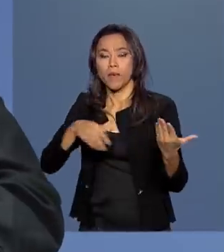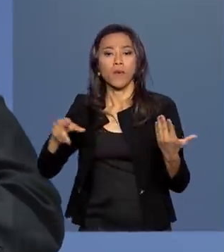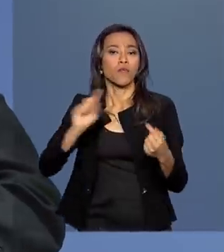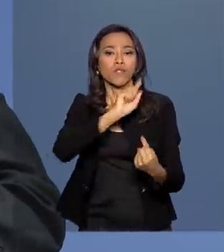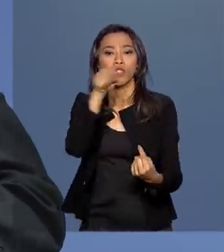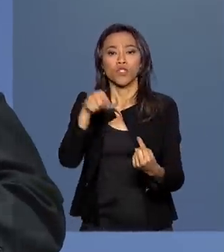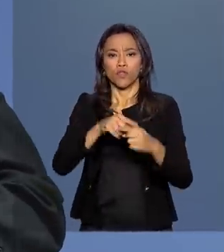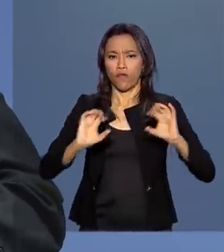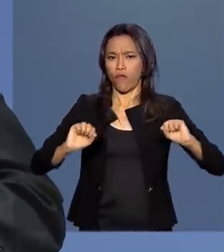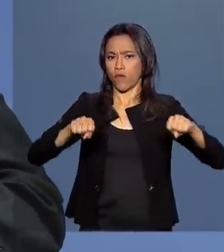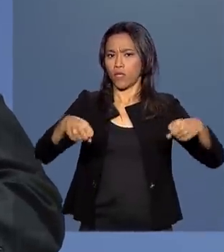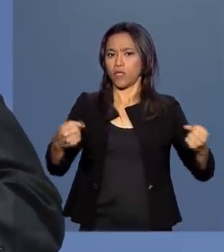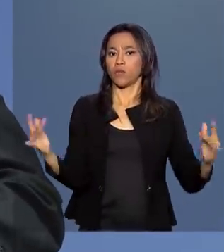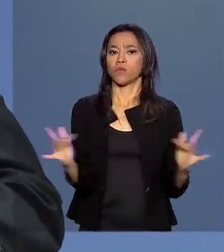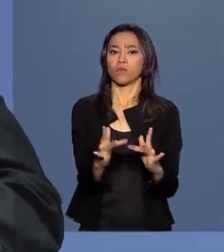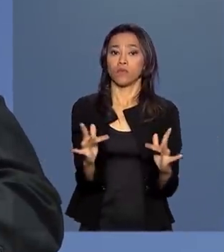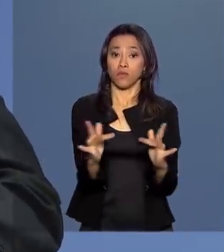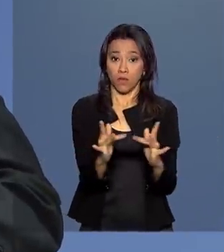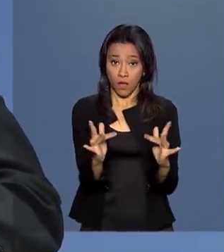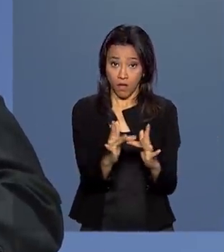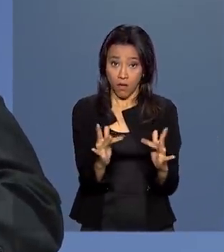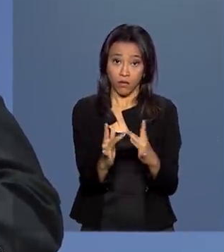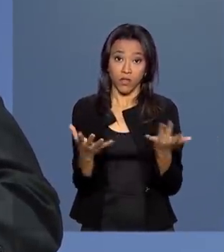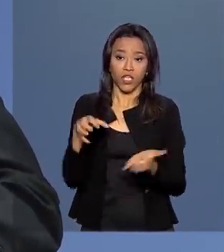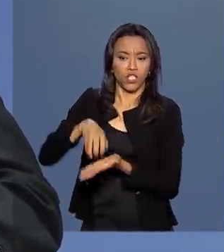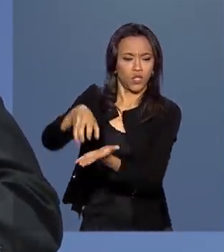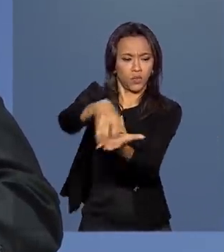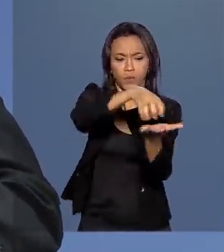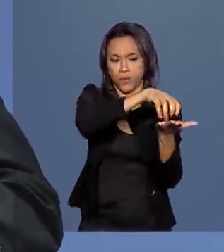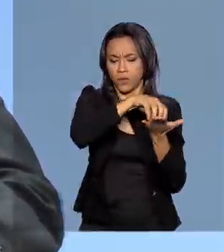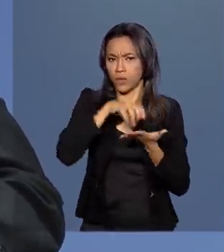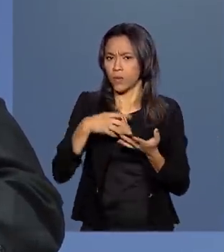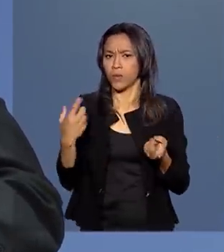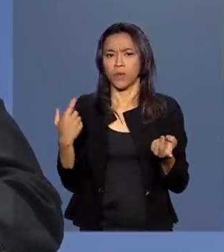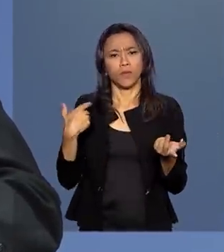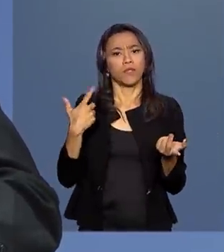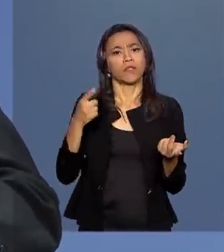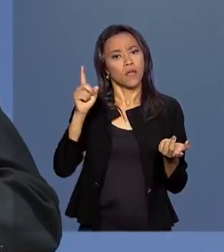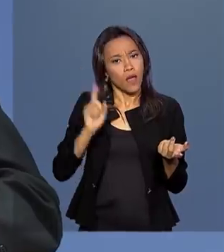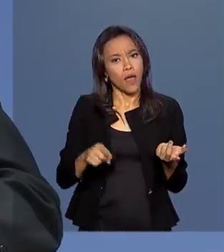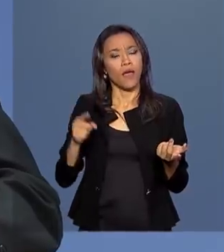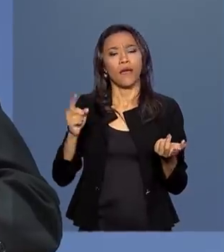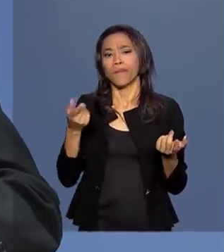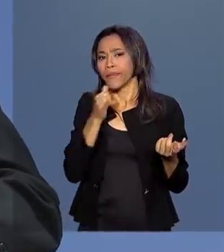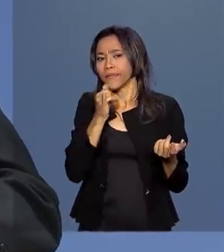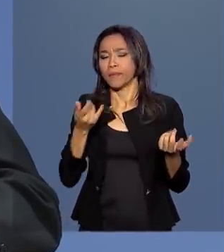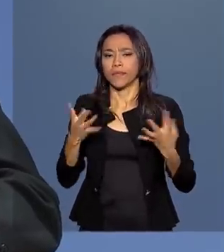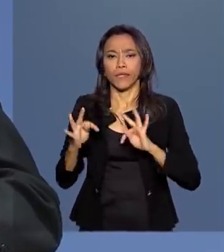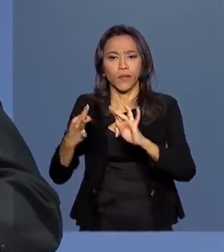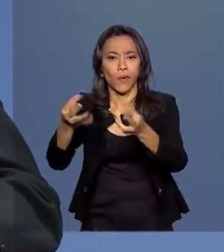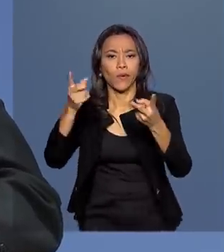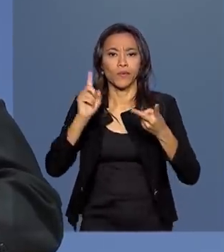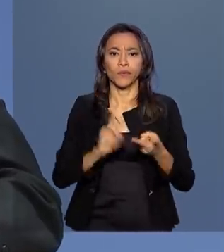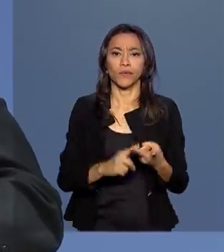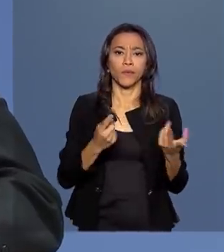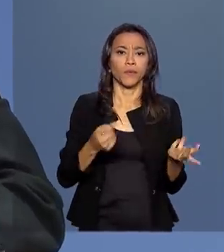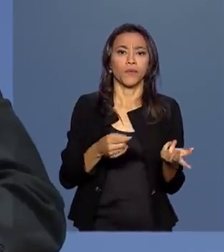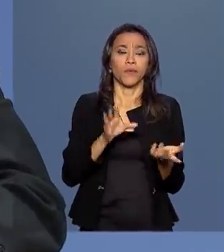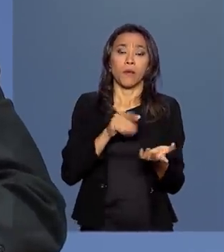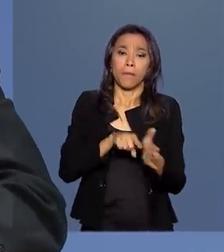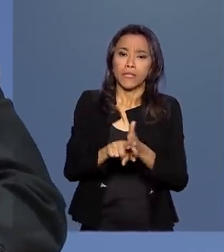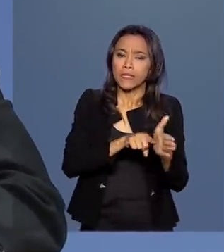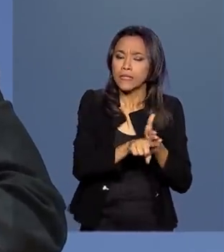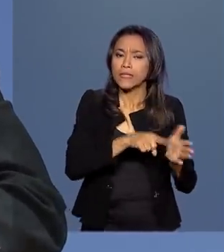contatos entre os ambientes, instituições, entidades, atores. São parques tecnológicos, incubadoras e